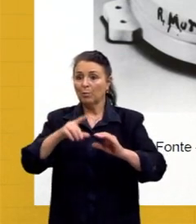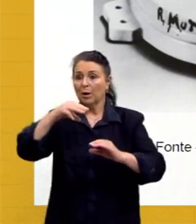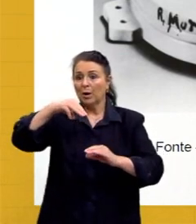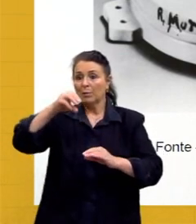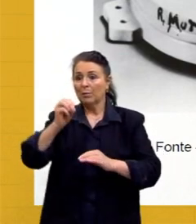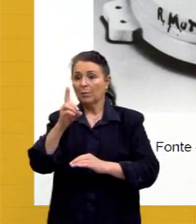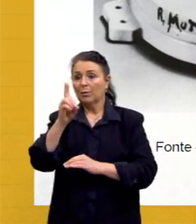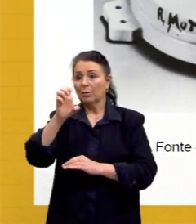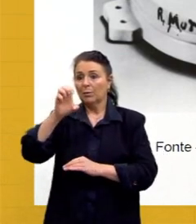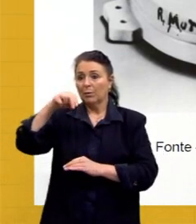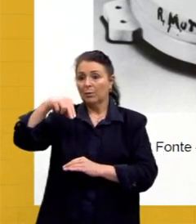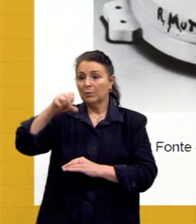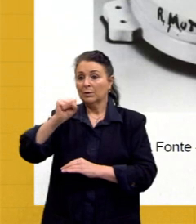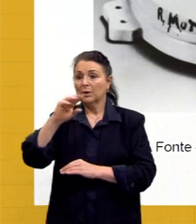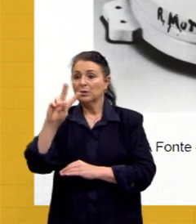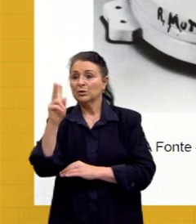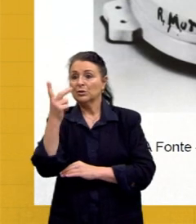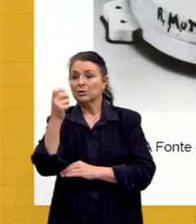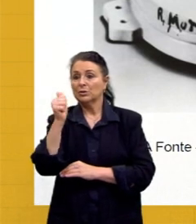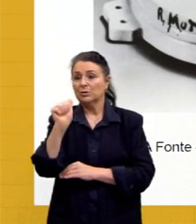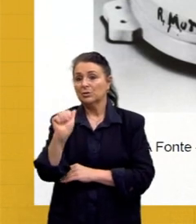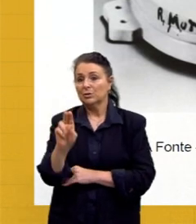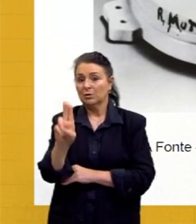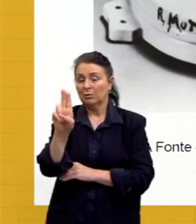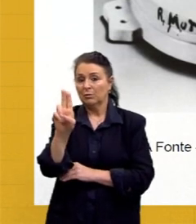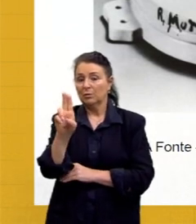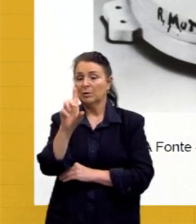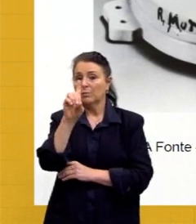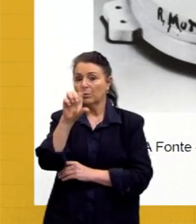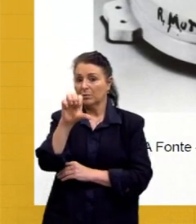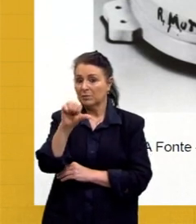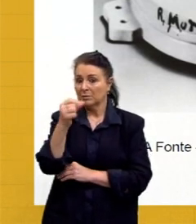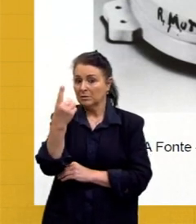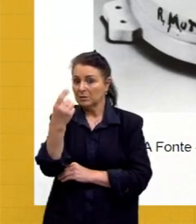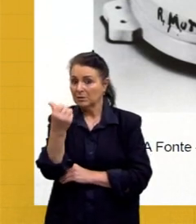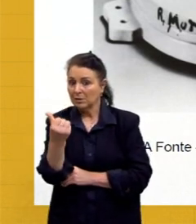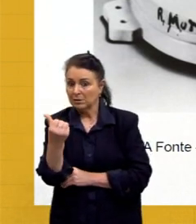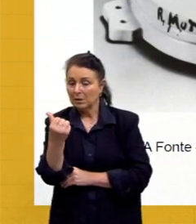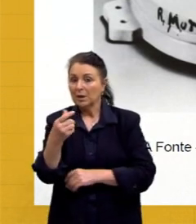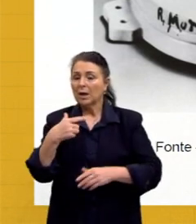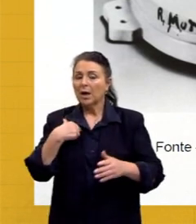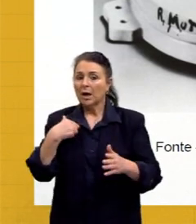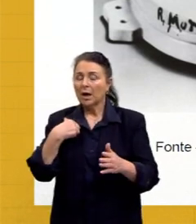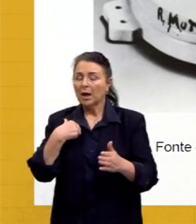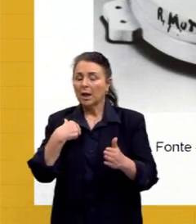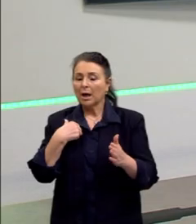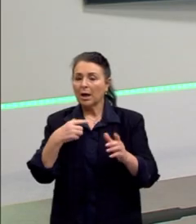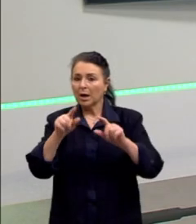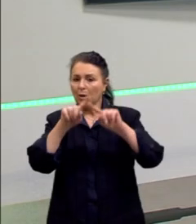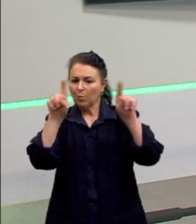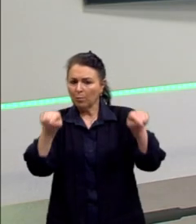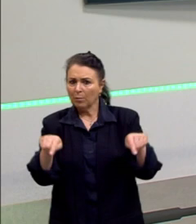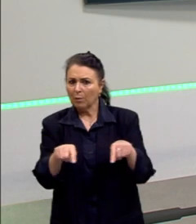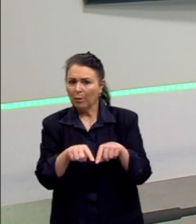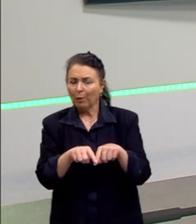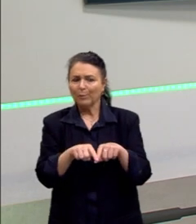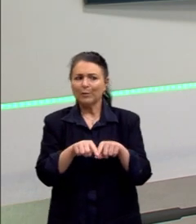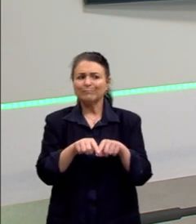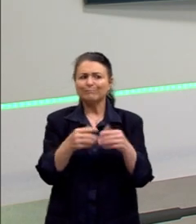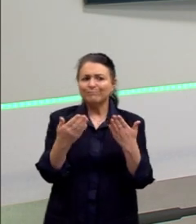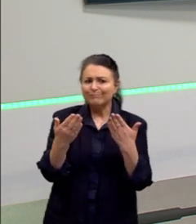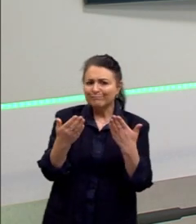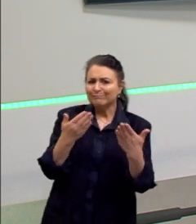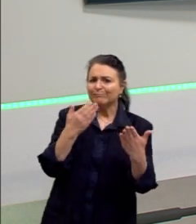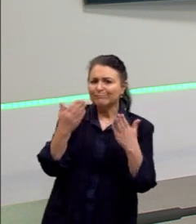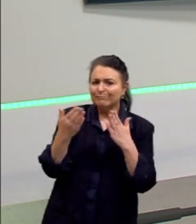da Hannah Hock, de 1916. E é uma obra que questiona essa questão de padrões estéticos, da